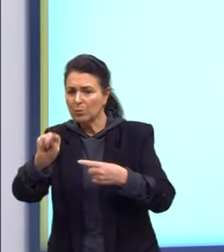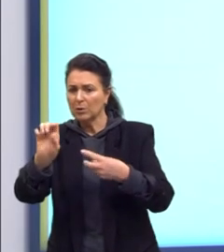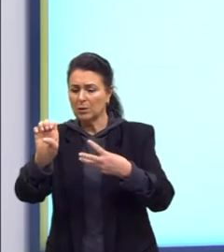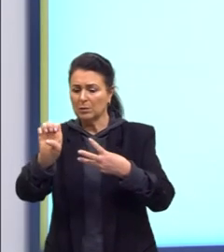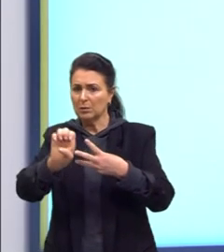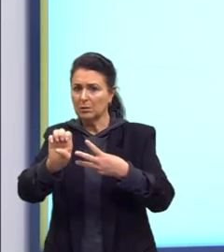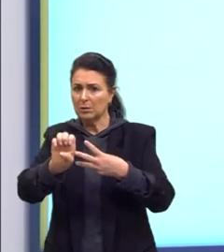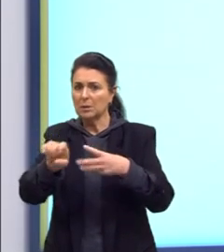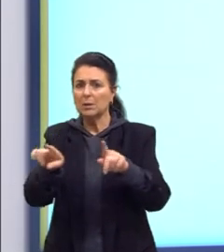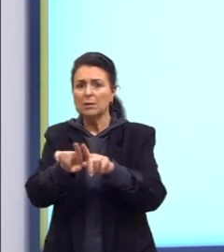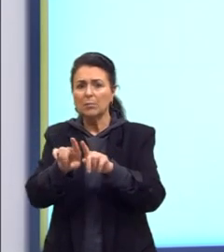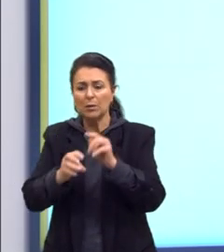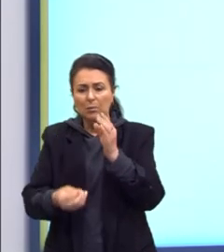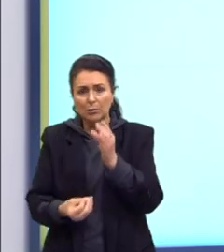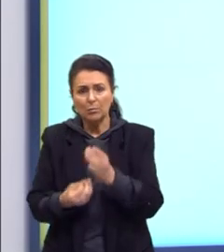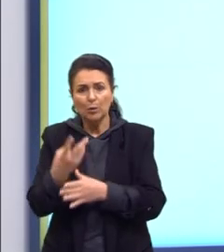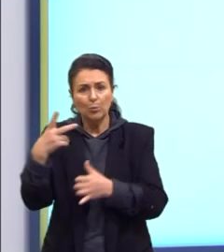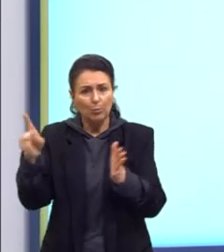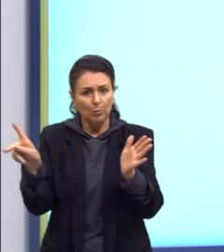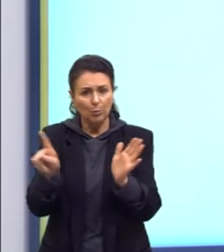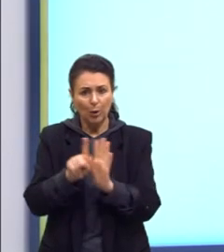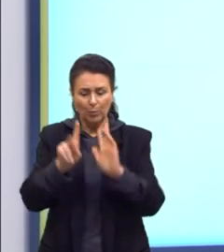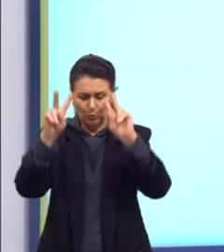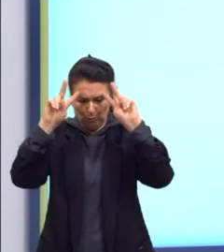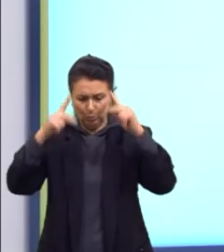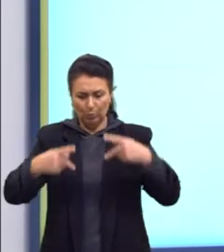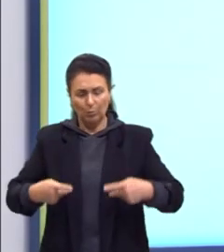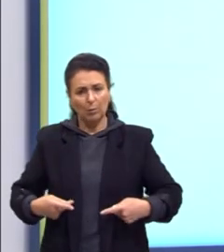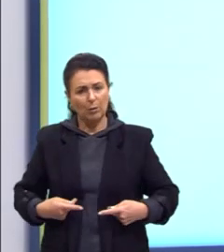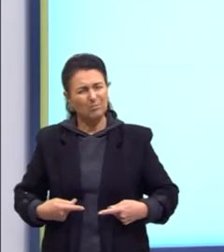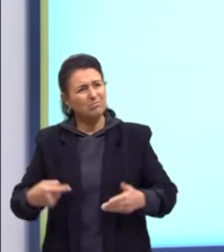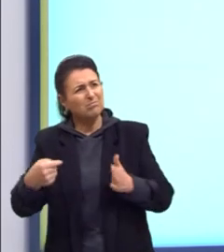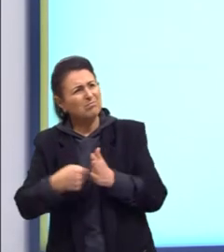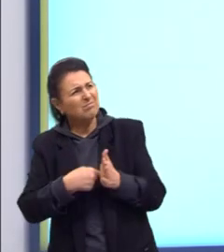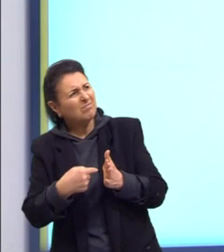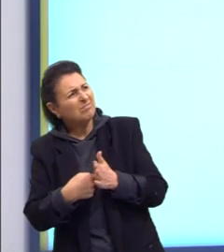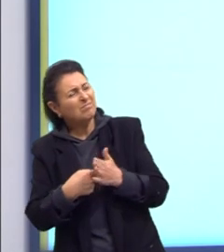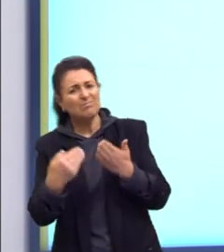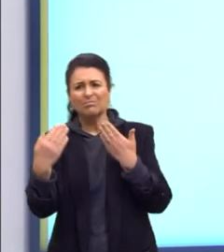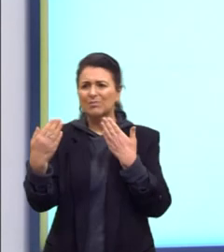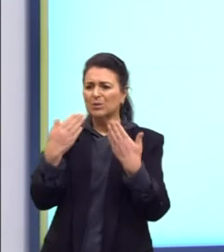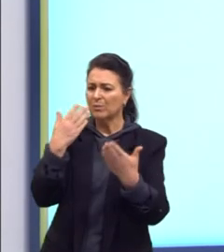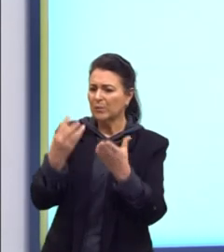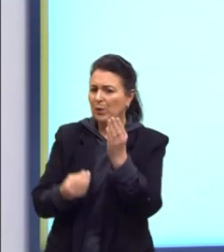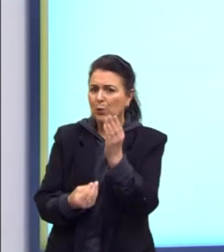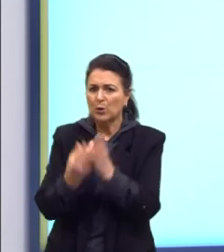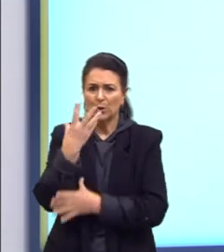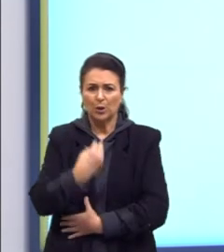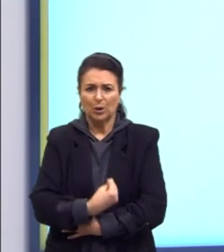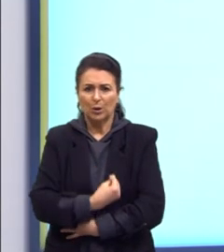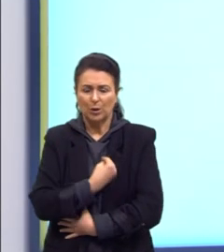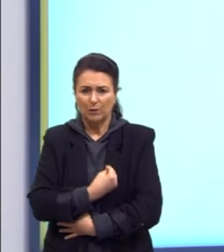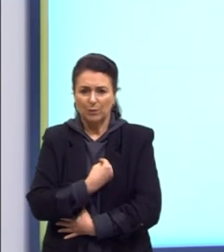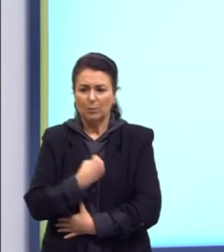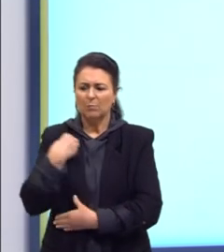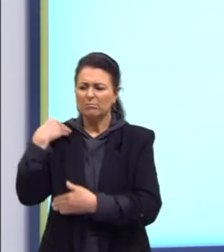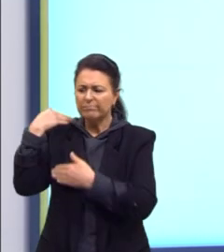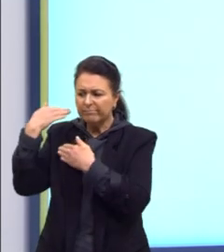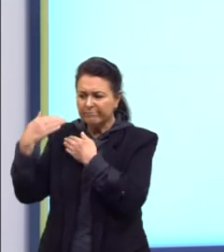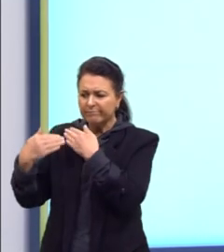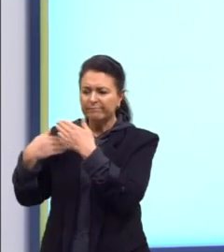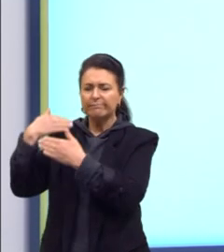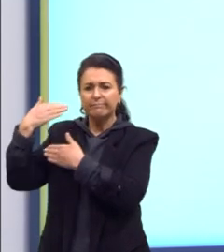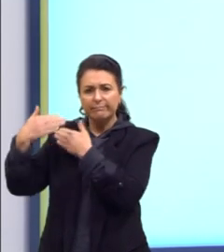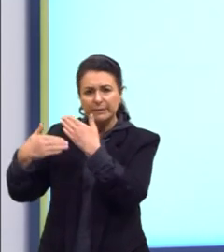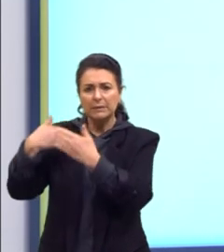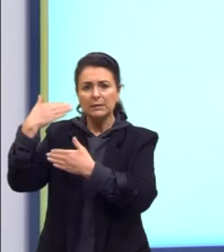seu próprio aparecimento. Aí começaram a questionar, então, a origem da vida, de onde que vieram os